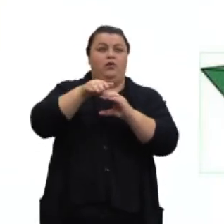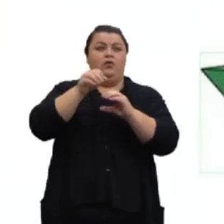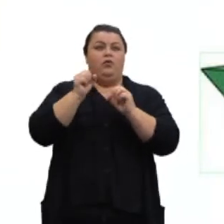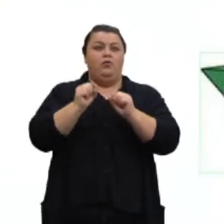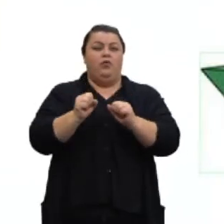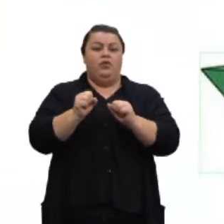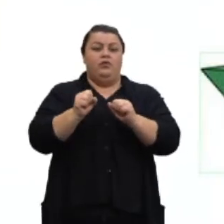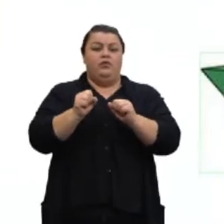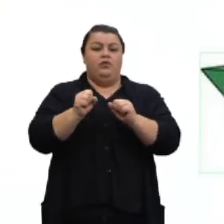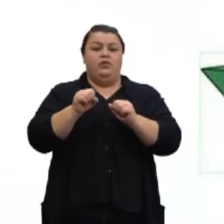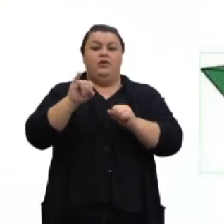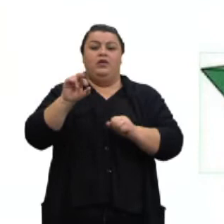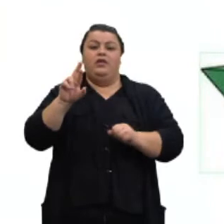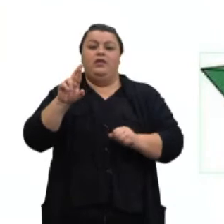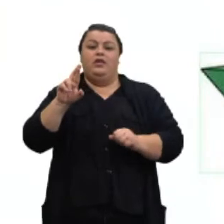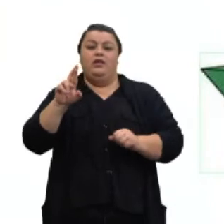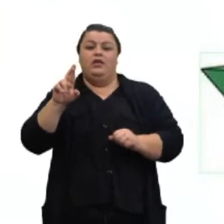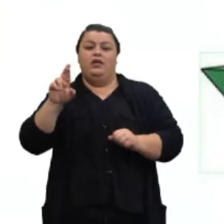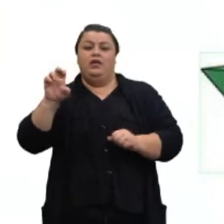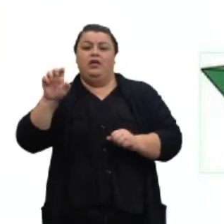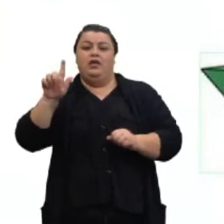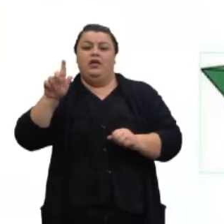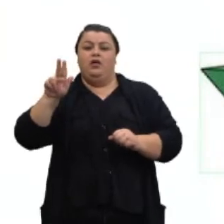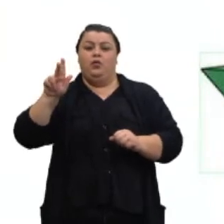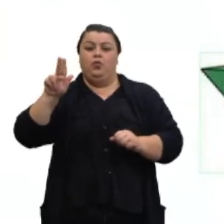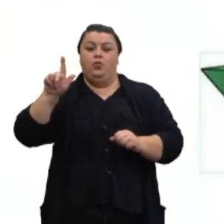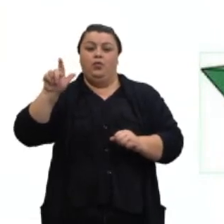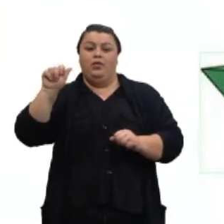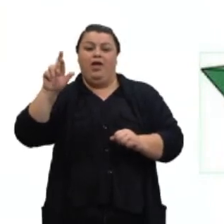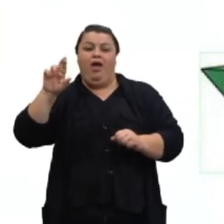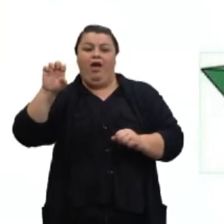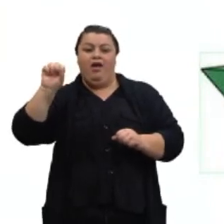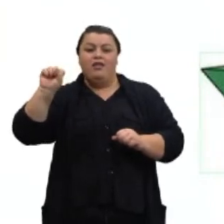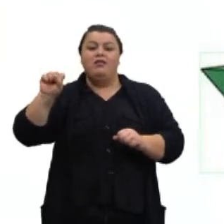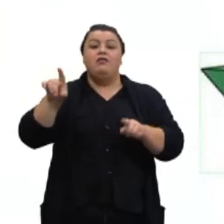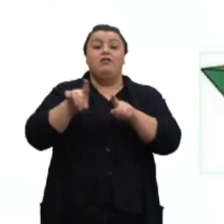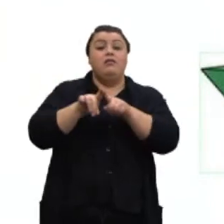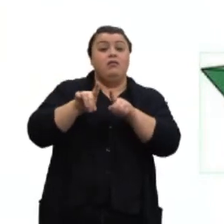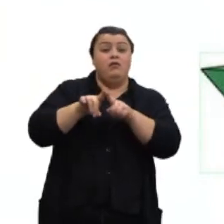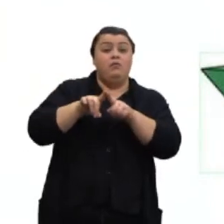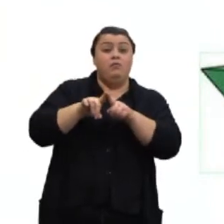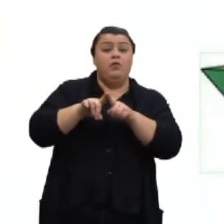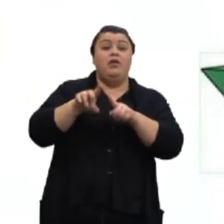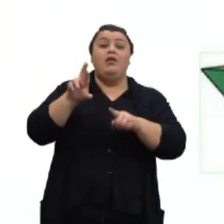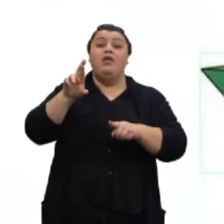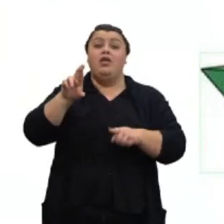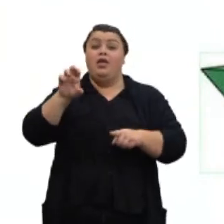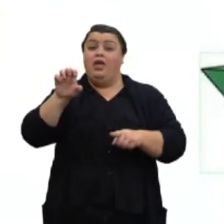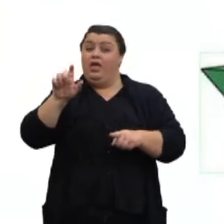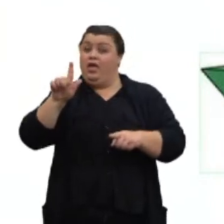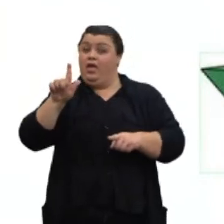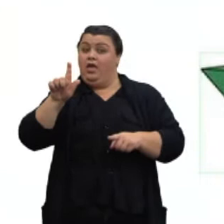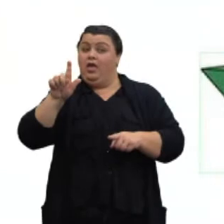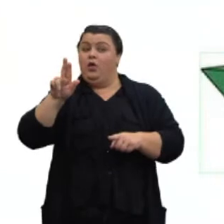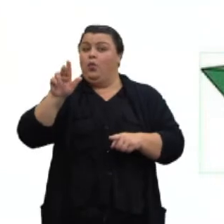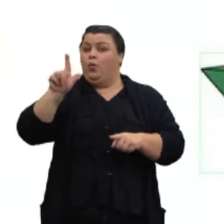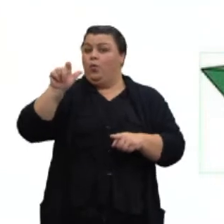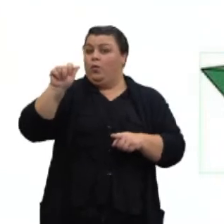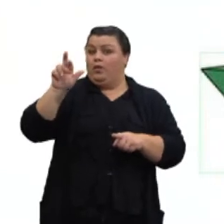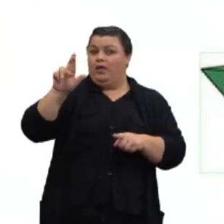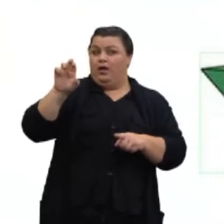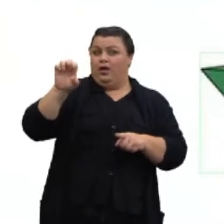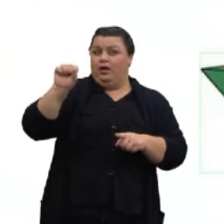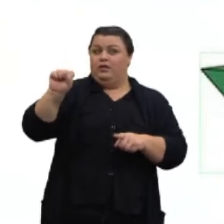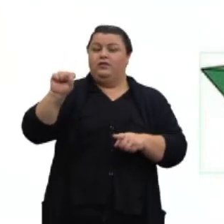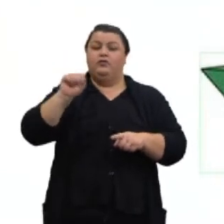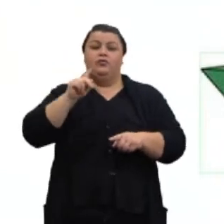irregulares e podem ser regulares. Quando a gente vai falar aqui de poliedros